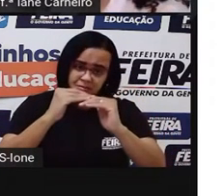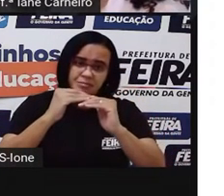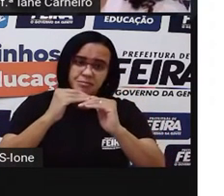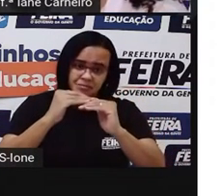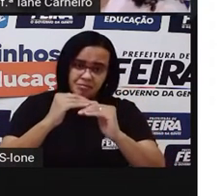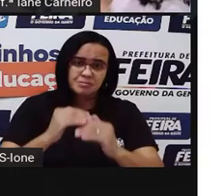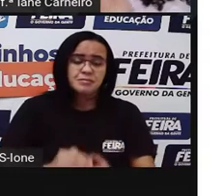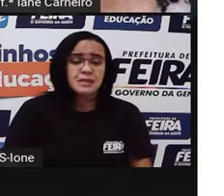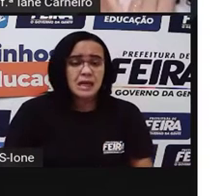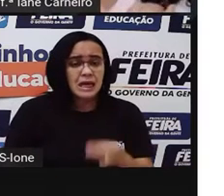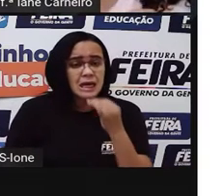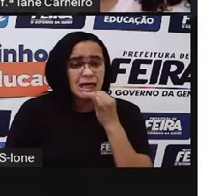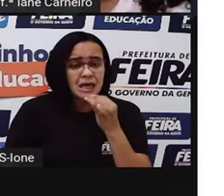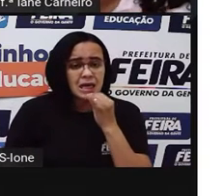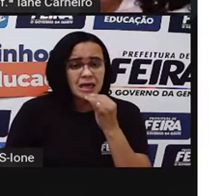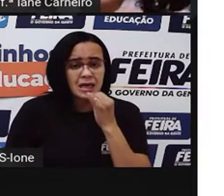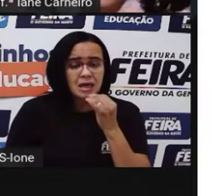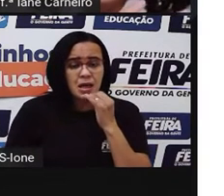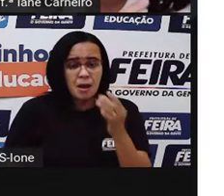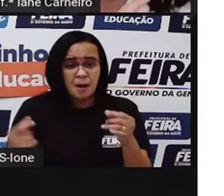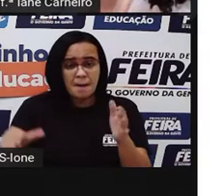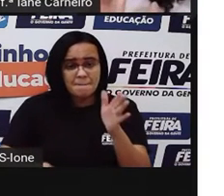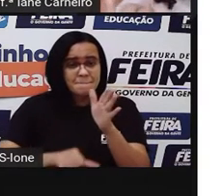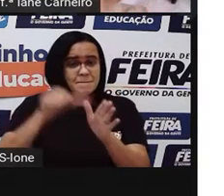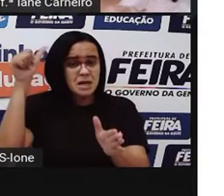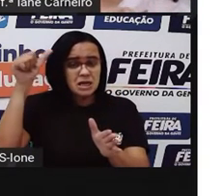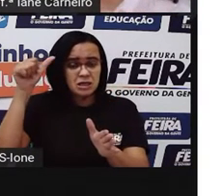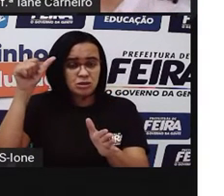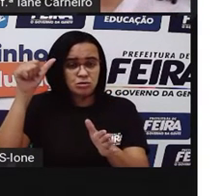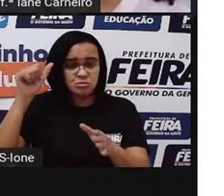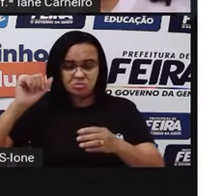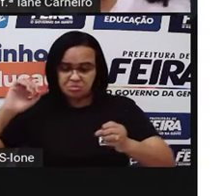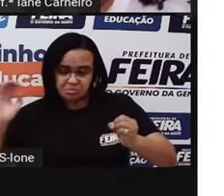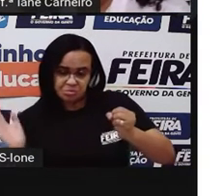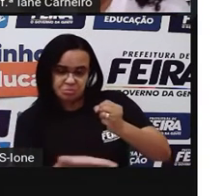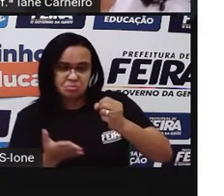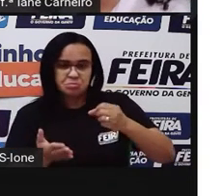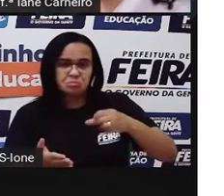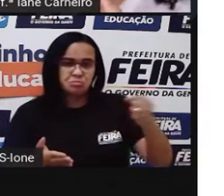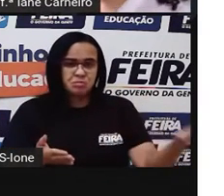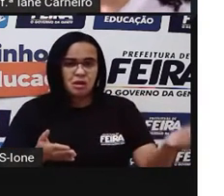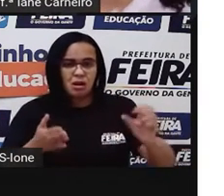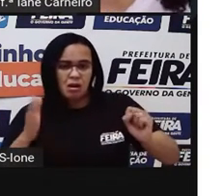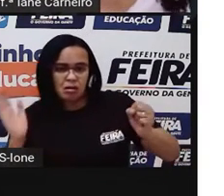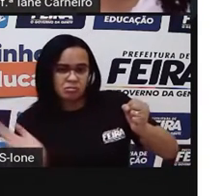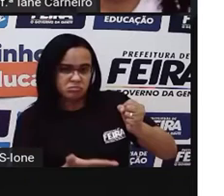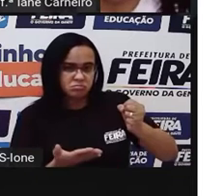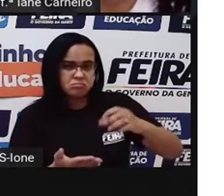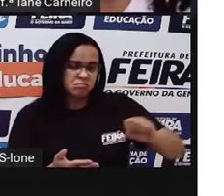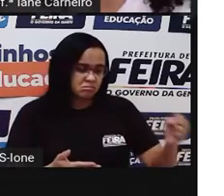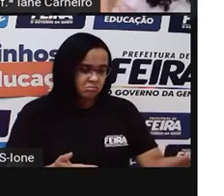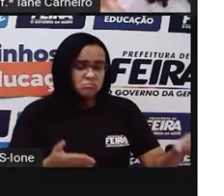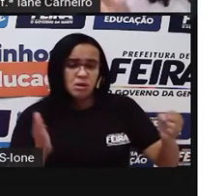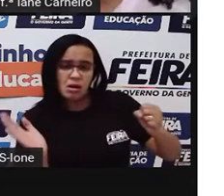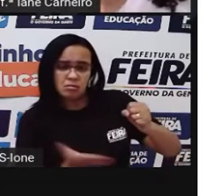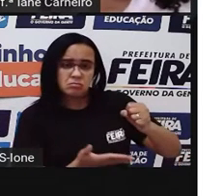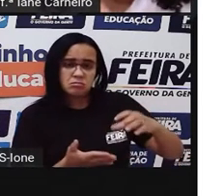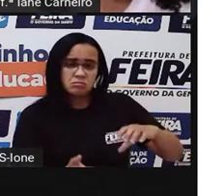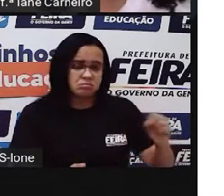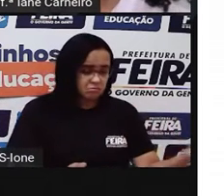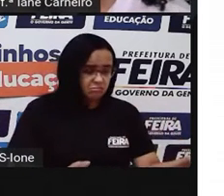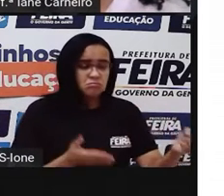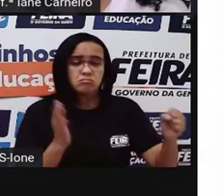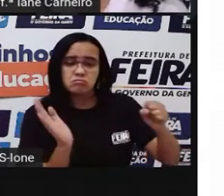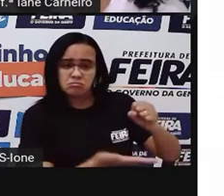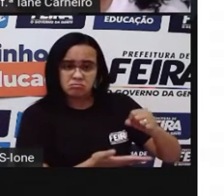o trigo, né? Tem que ser plantado, tem que ser cuidado, colhido, né? Triturado